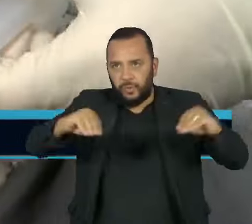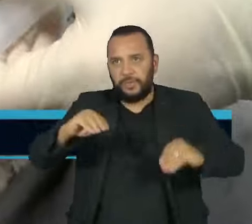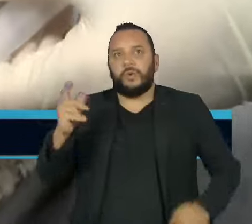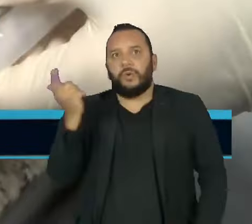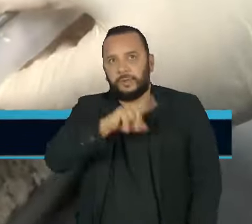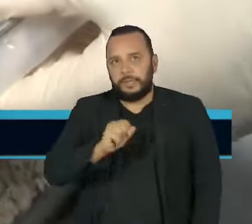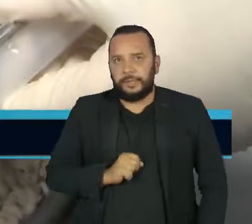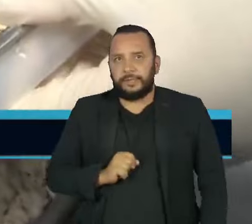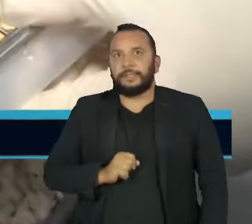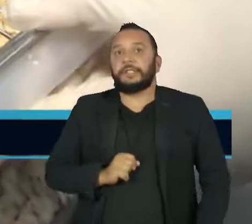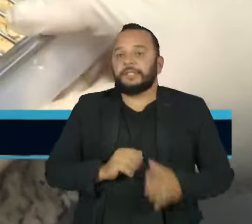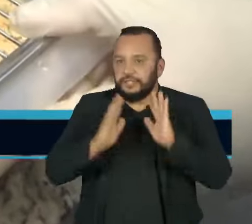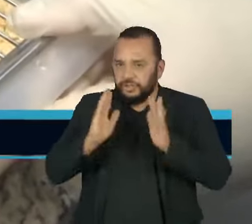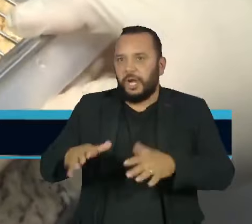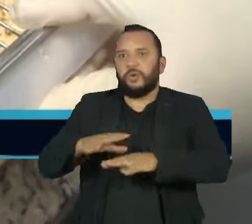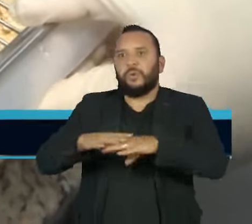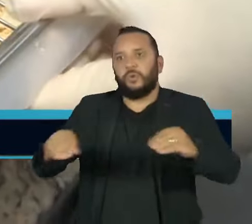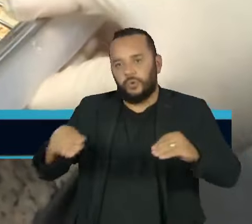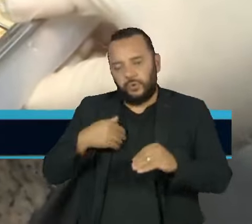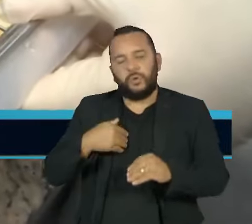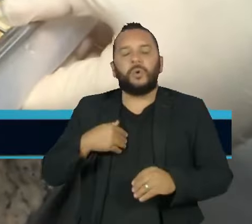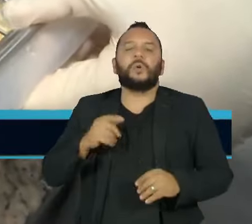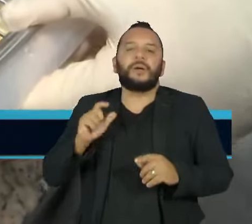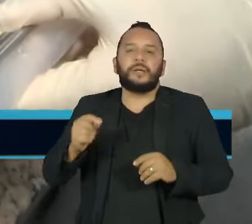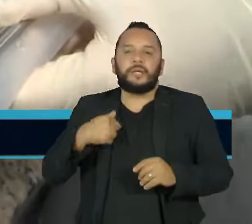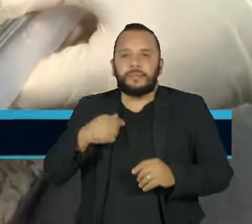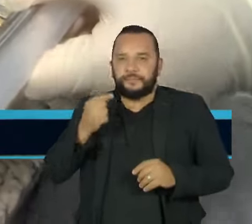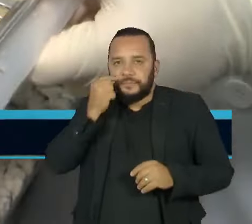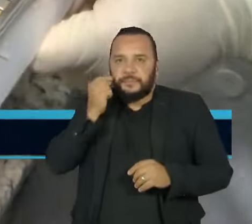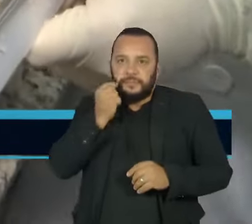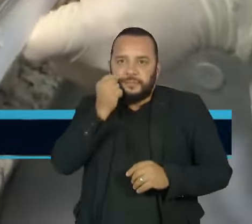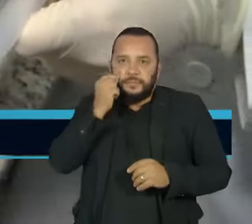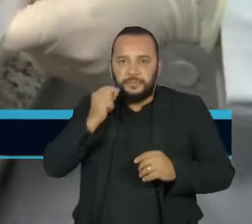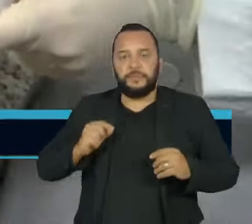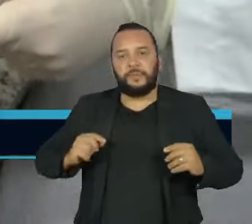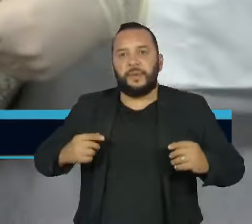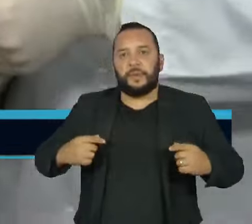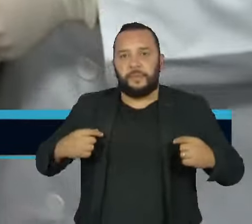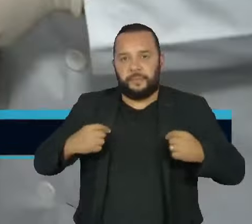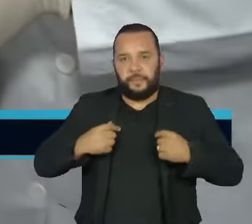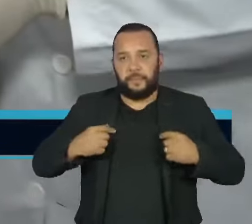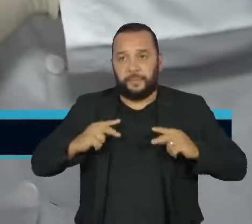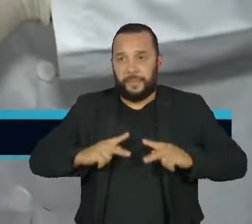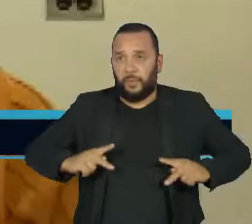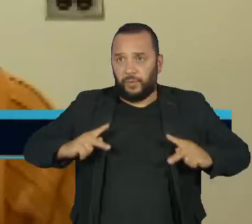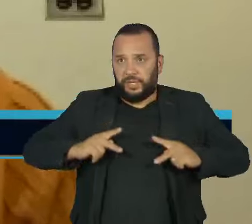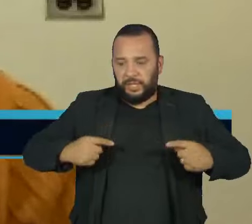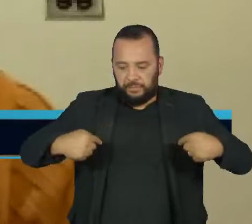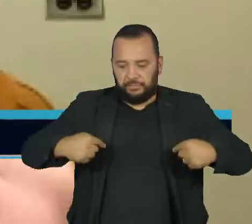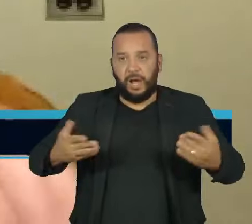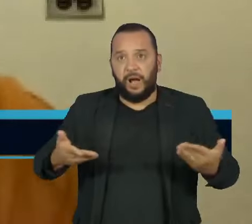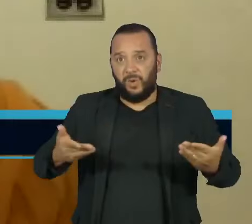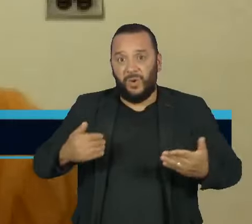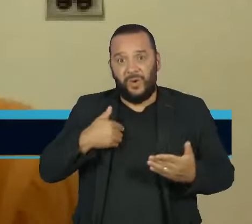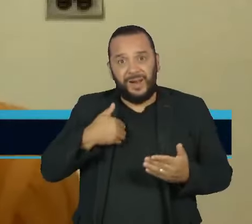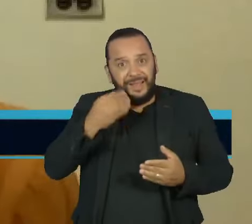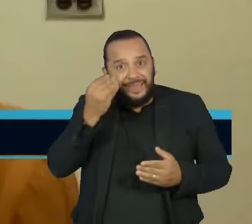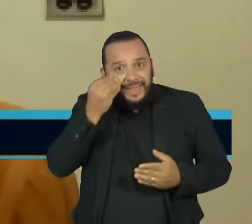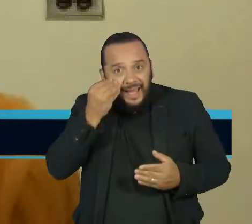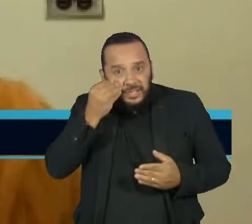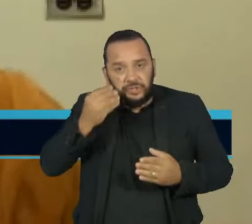fármaco já curou ratos com pneumonia e agora começa a ser testado em humanos. Os testes já